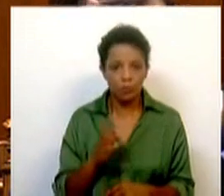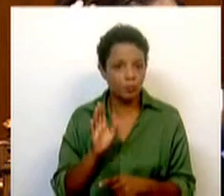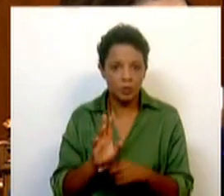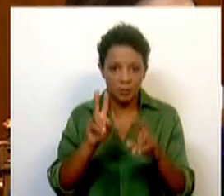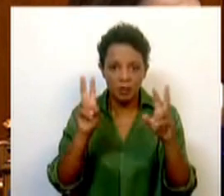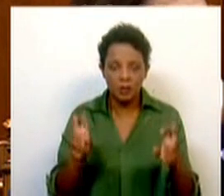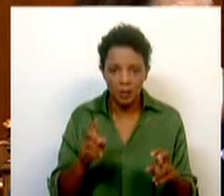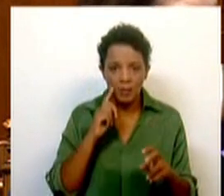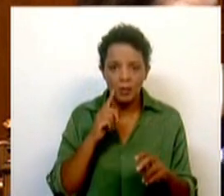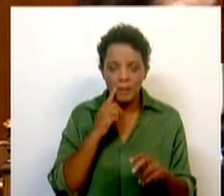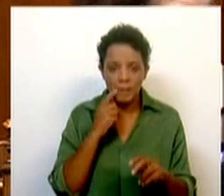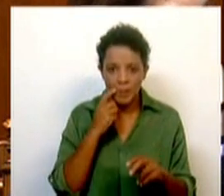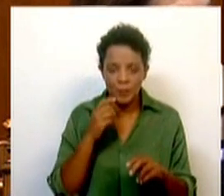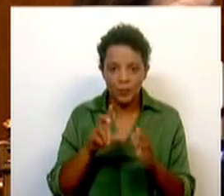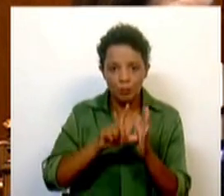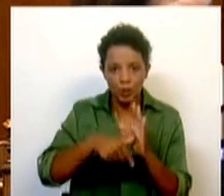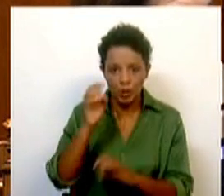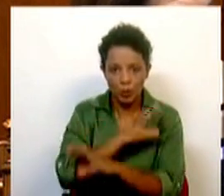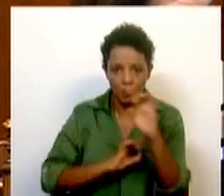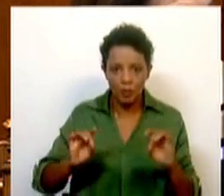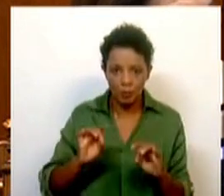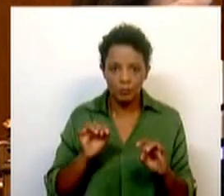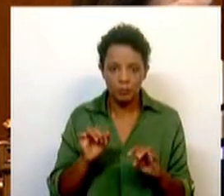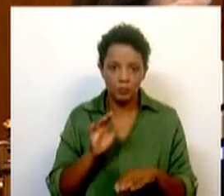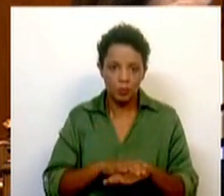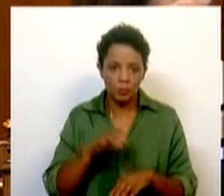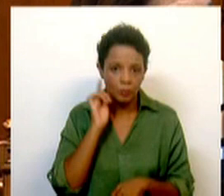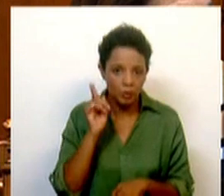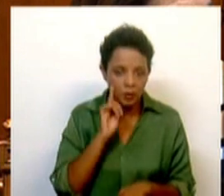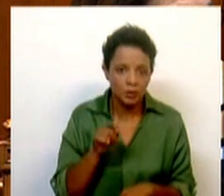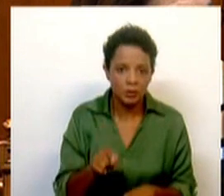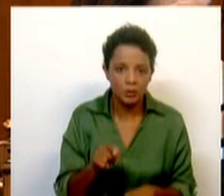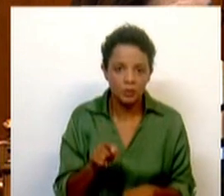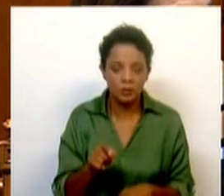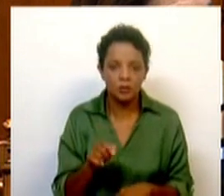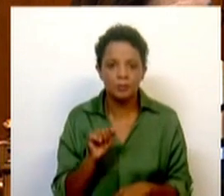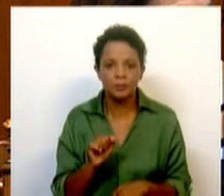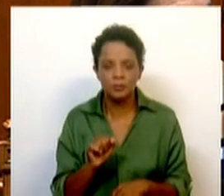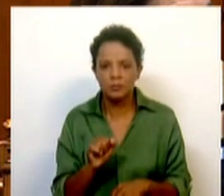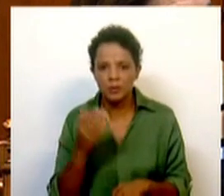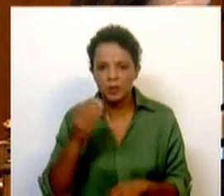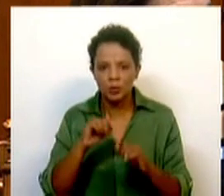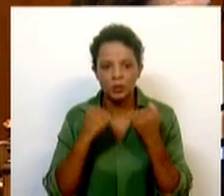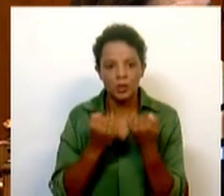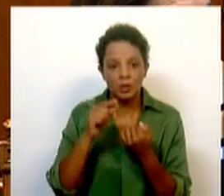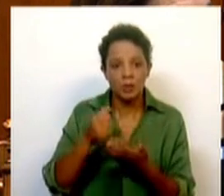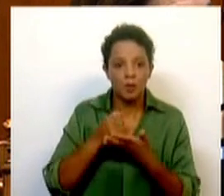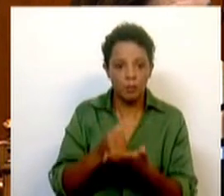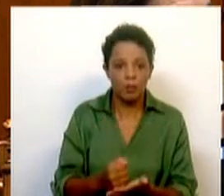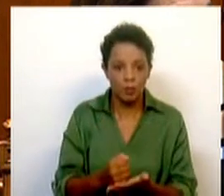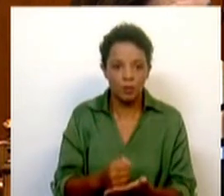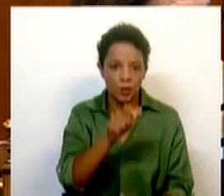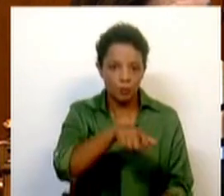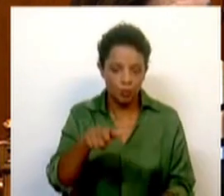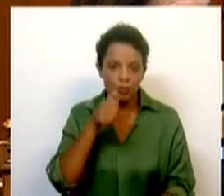quanto à dimensão social do Projeto Europeu, quanto à importância do Pilar Europeu dos Direitos Sociais e do auxílio a quem